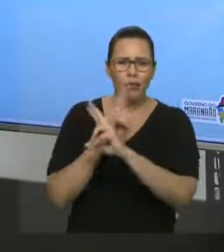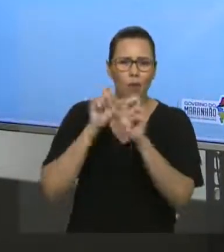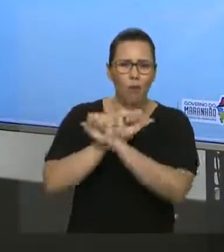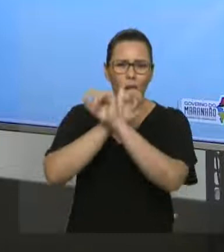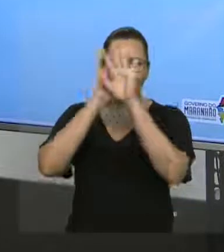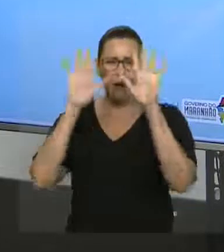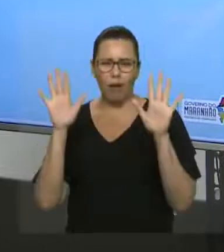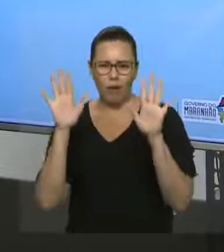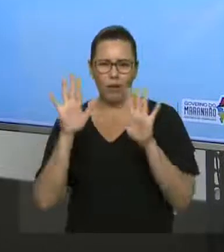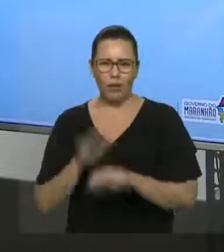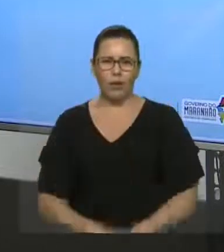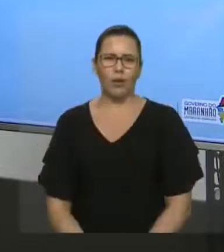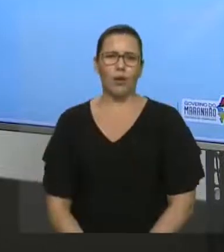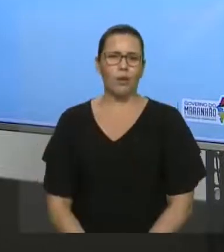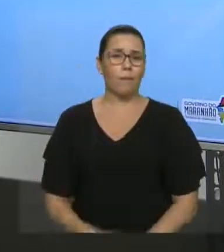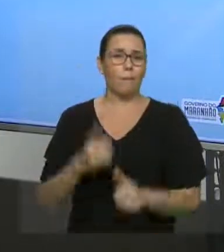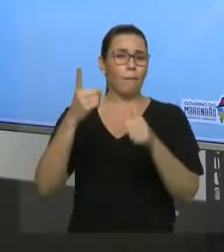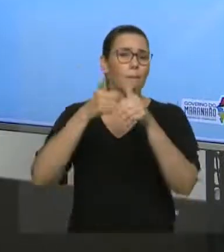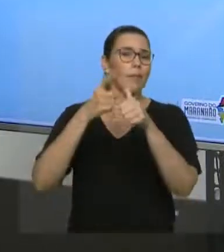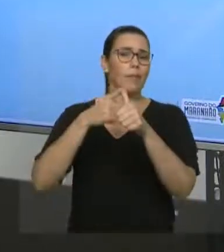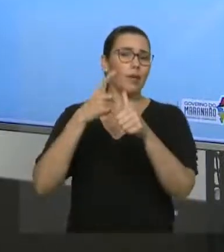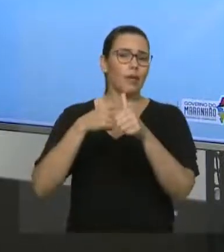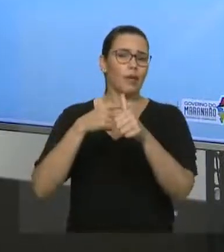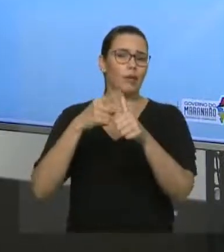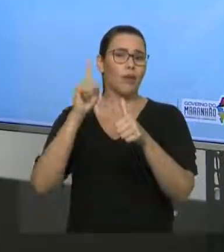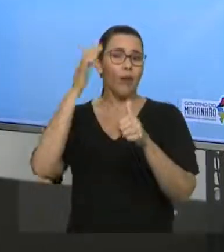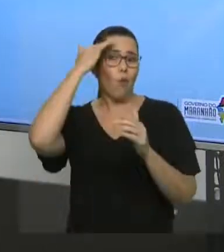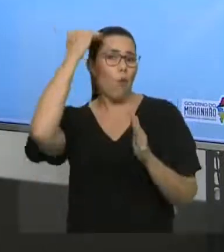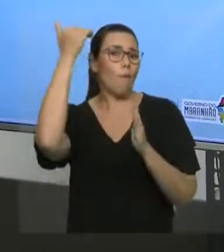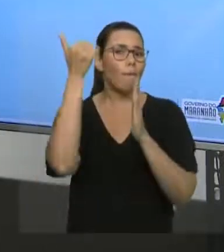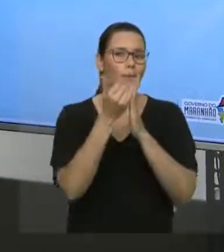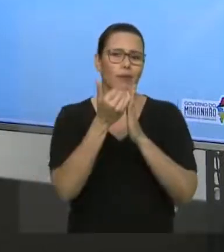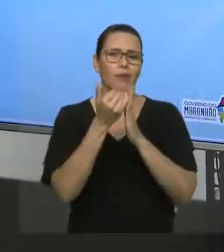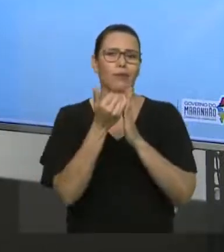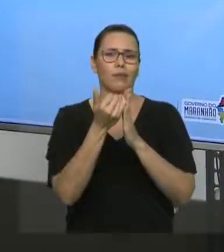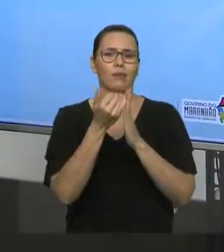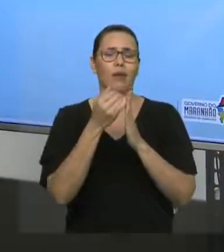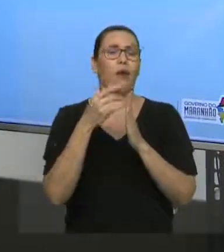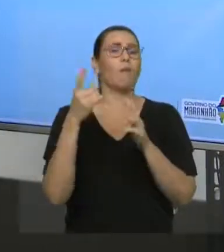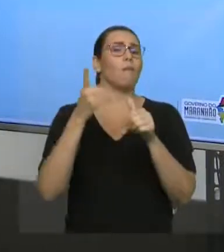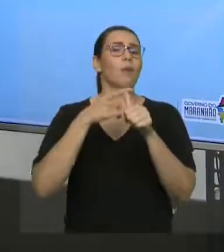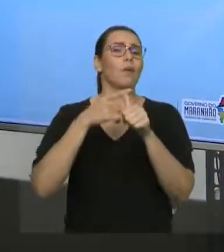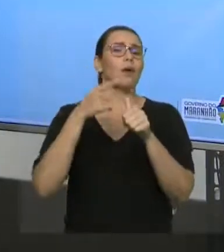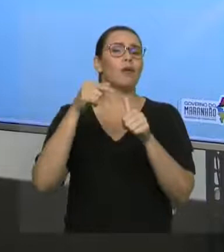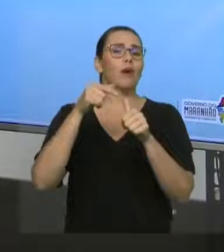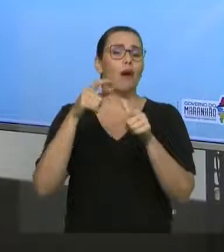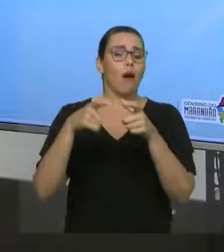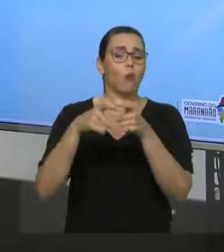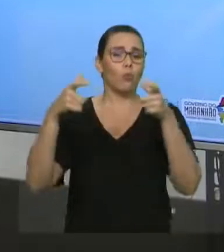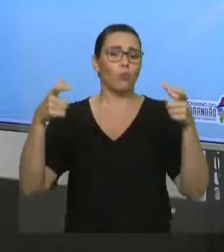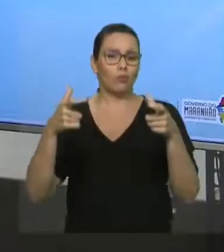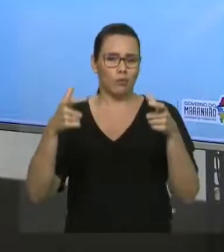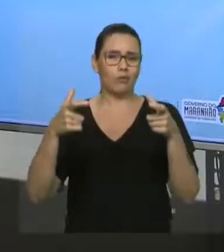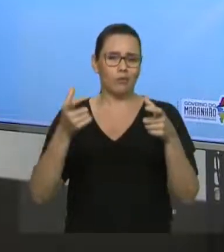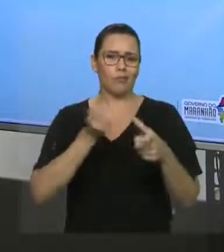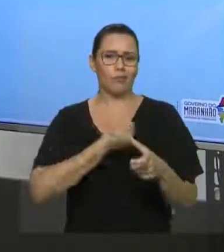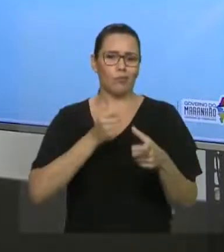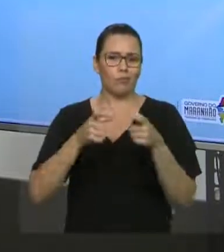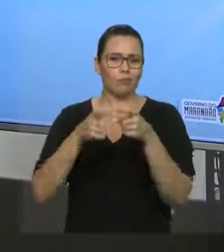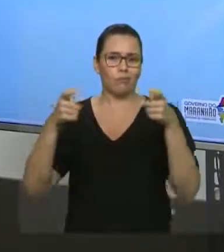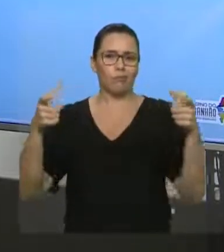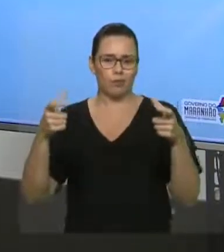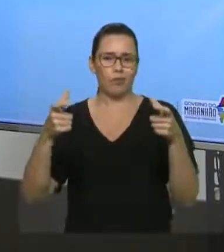efeito, né? Uma relação de causa e consequência, tudo bem? Então, visualiza comigo. O número de casos